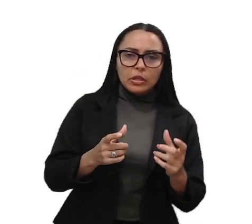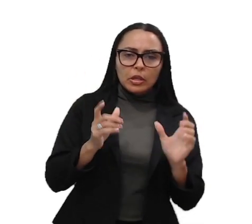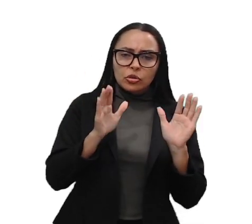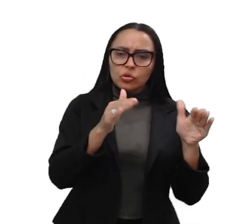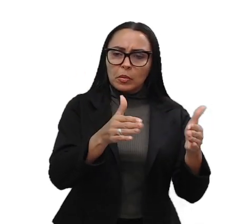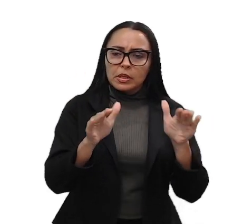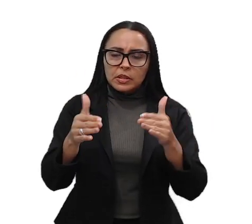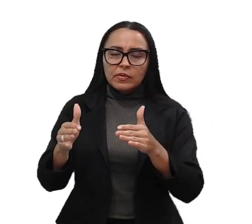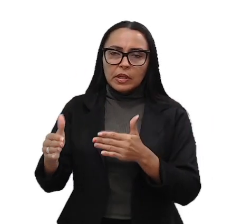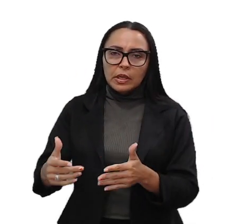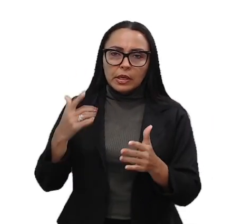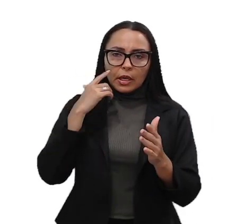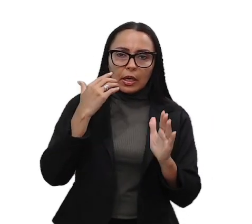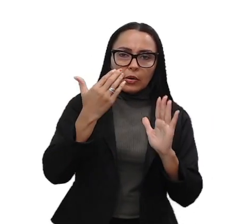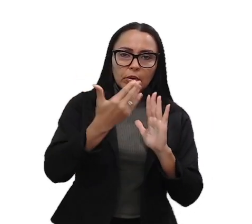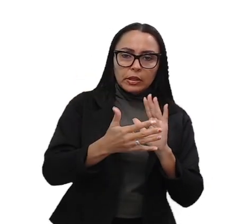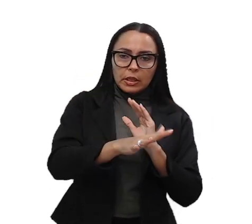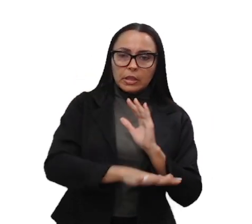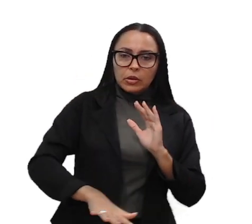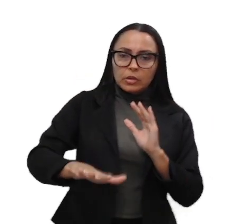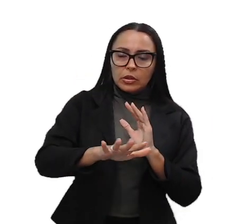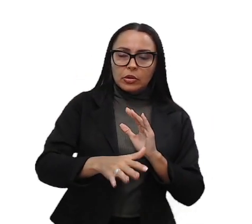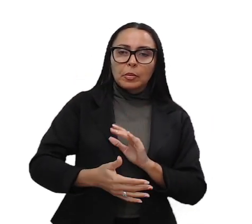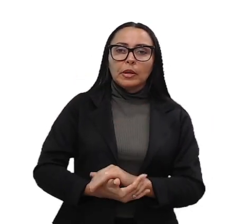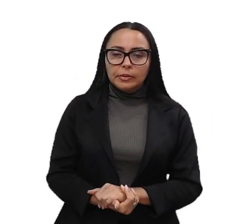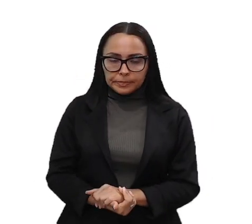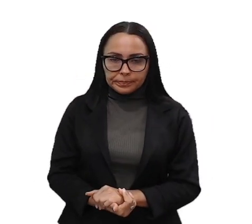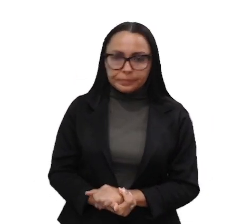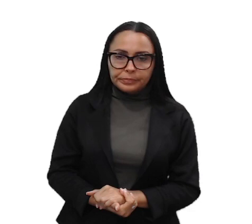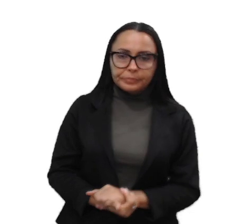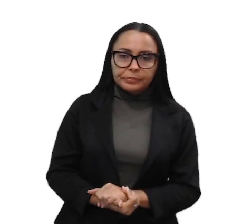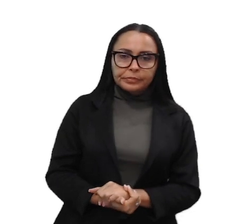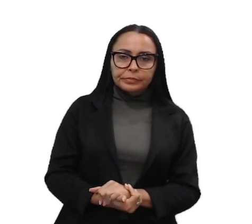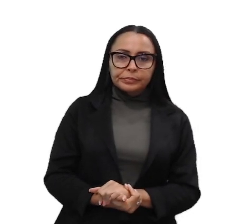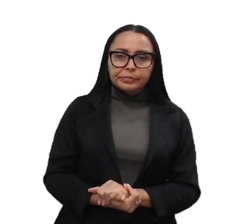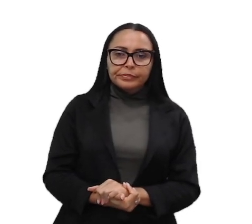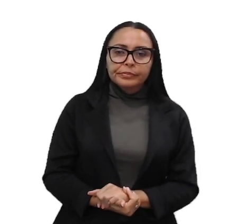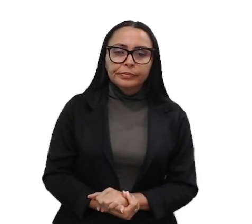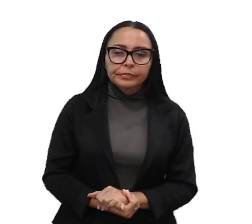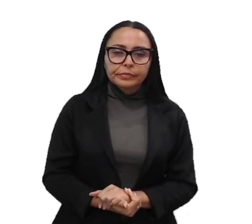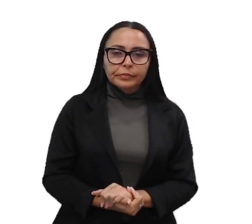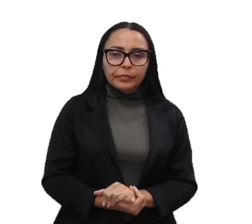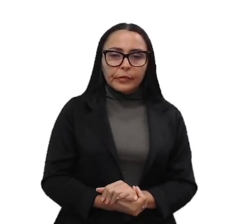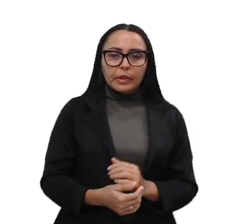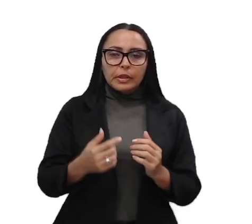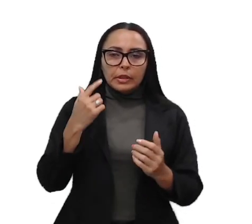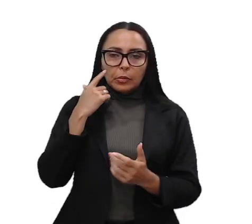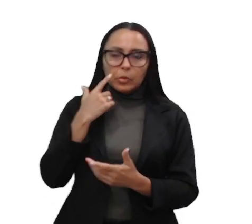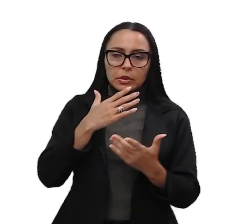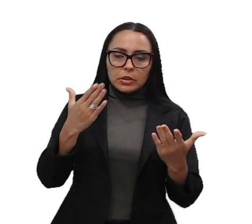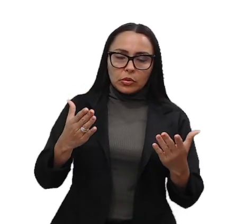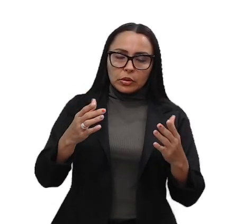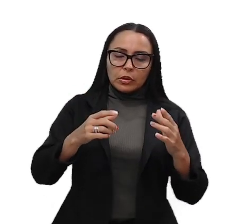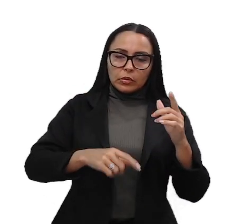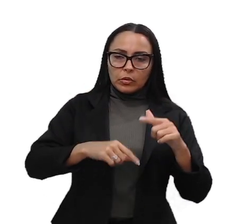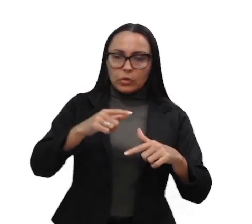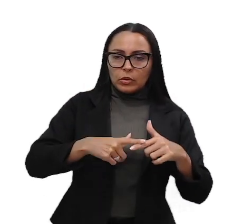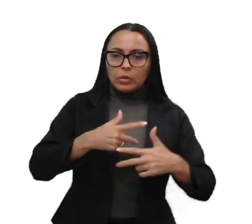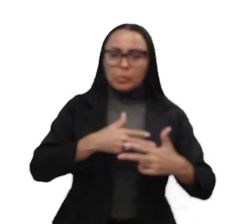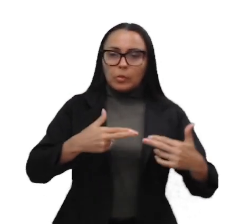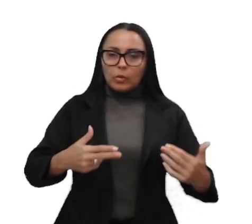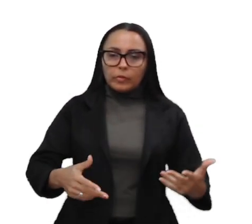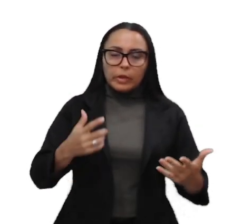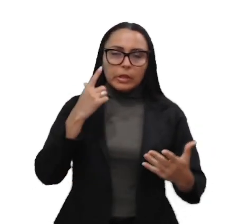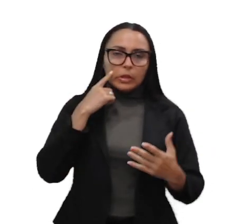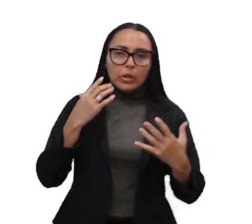que vai conter dentro desse espaço. Então essa planta baixa, com o layout do ambiente, posicionando esses móveis de uma forma muito